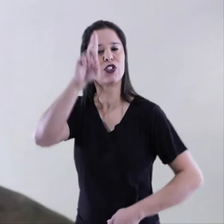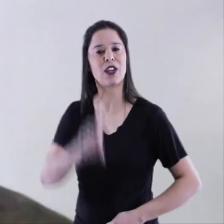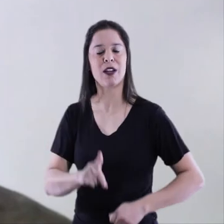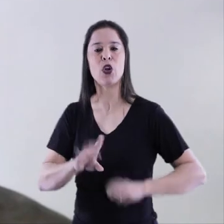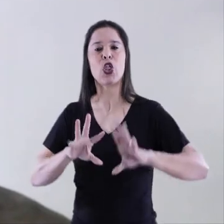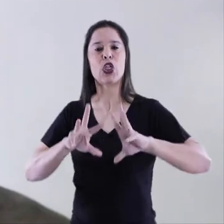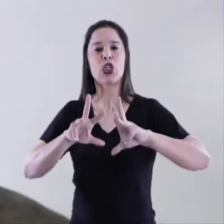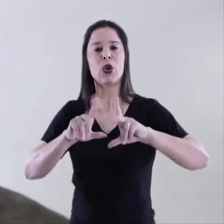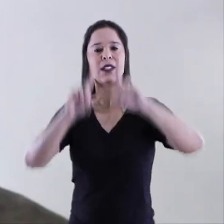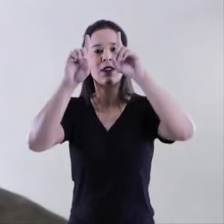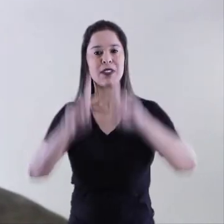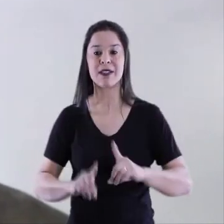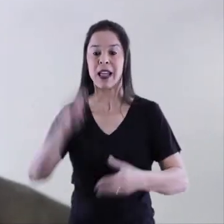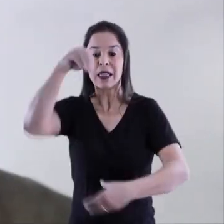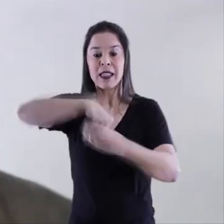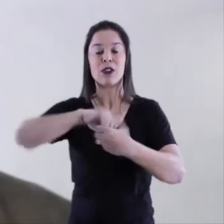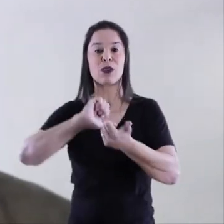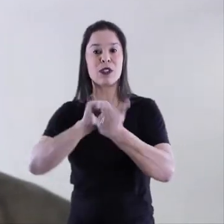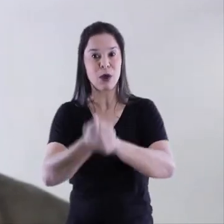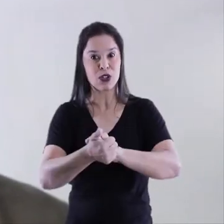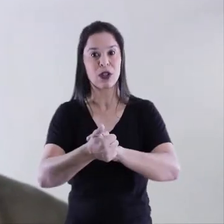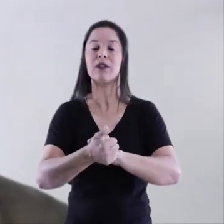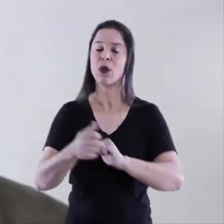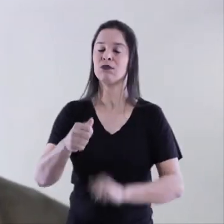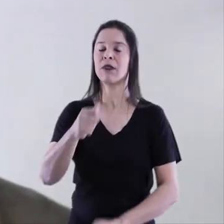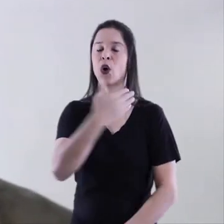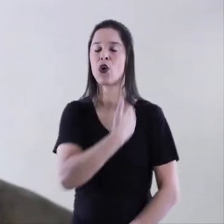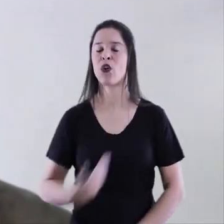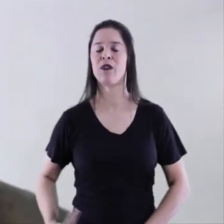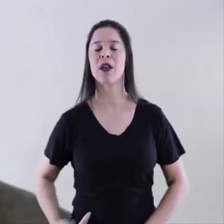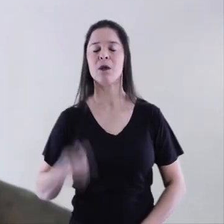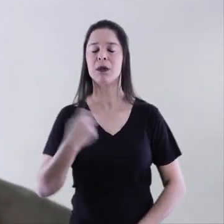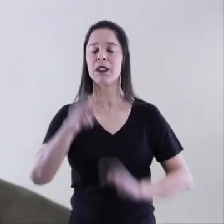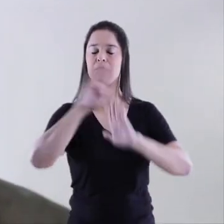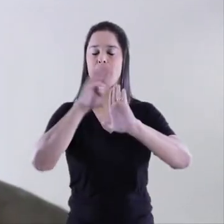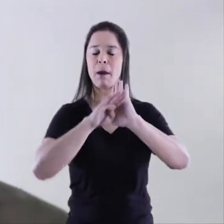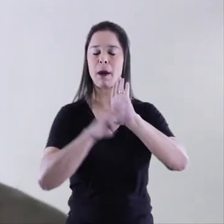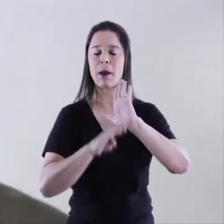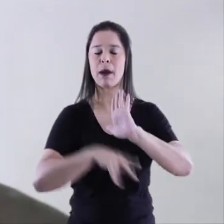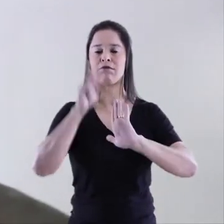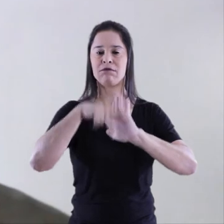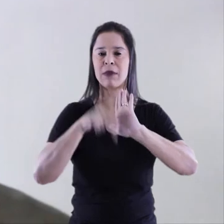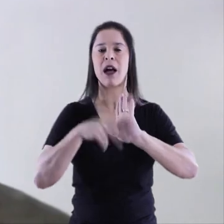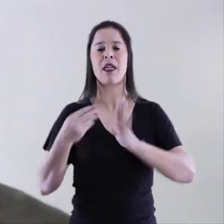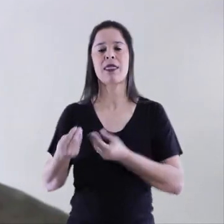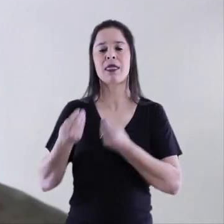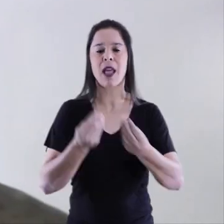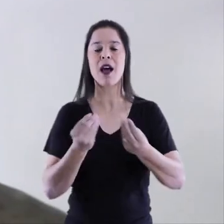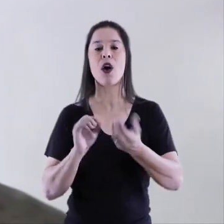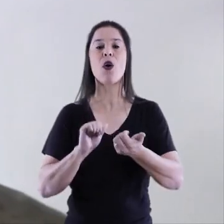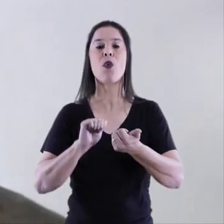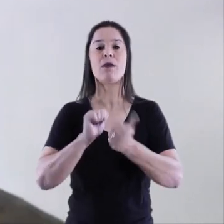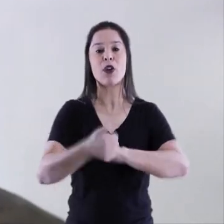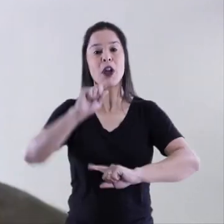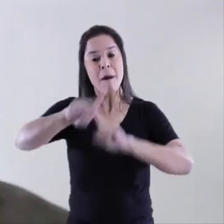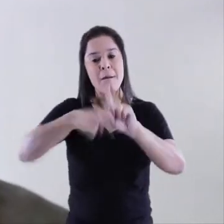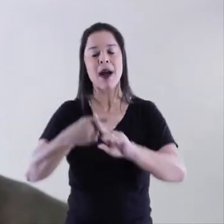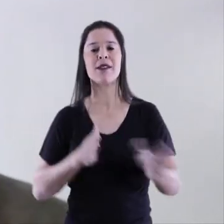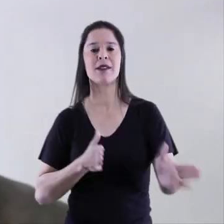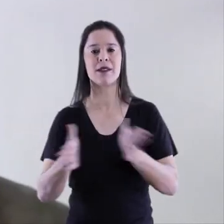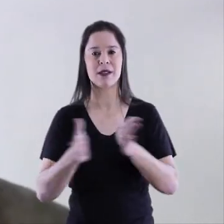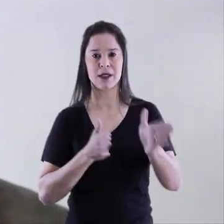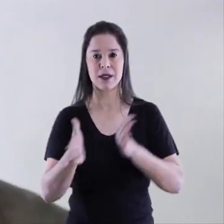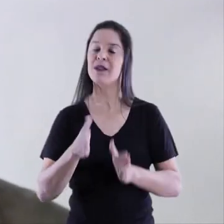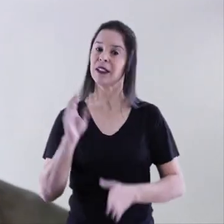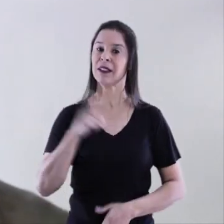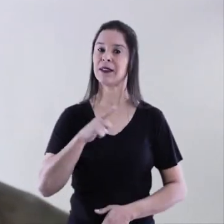com deficiência à prática esportiva, sendo o dever do poder público adotar medidas para que o esporte seja cada vez mais acessível. E